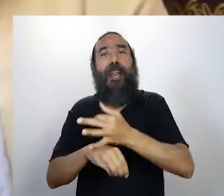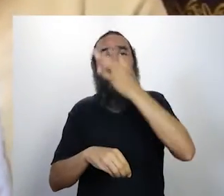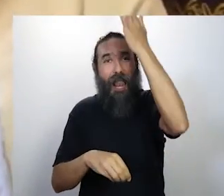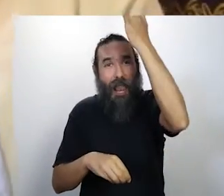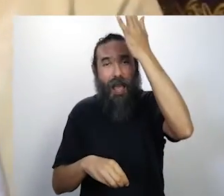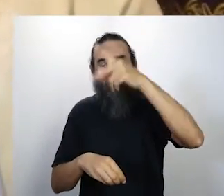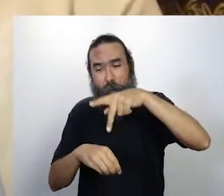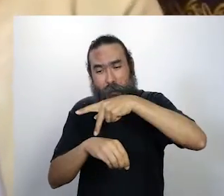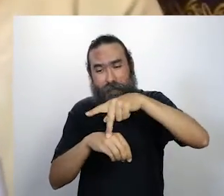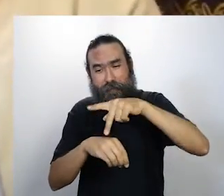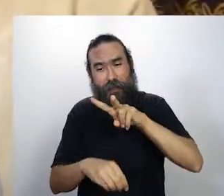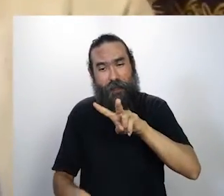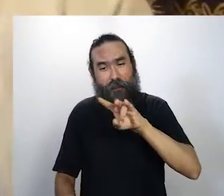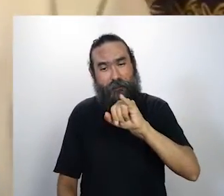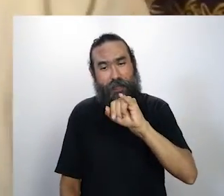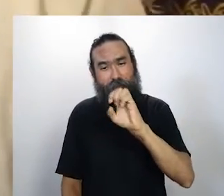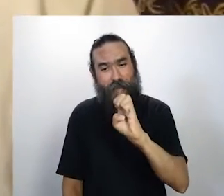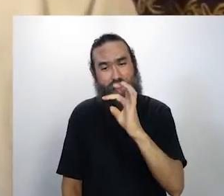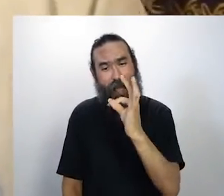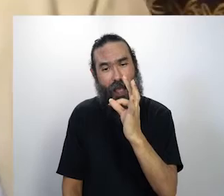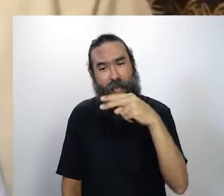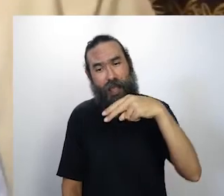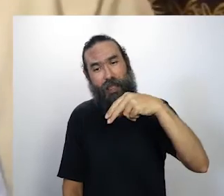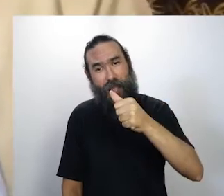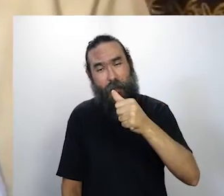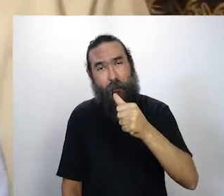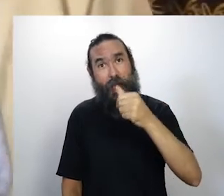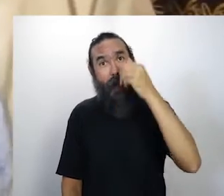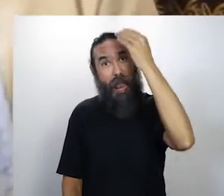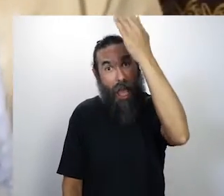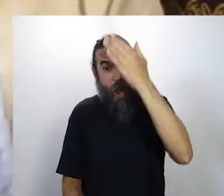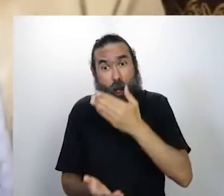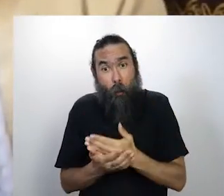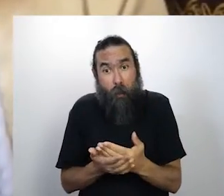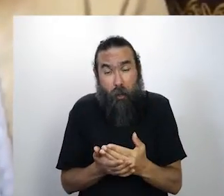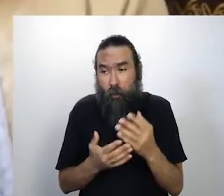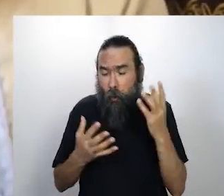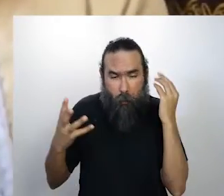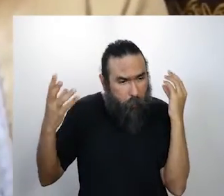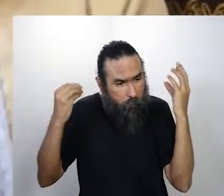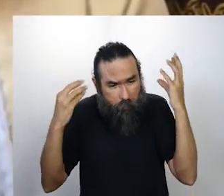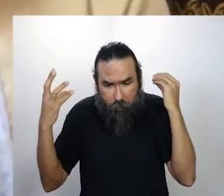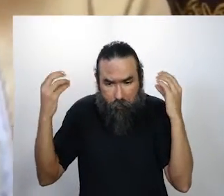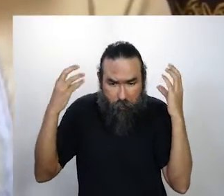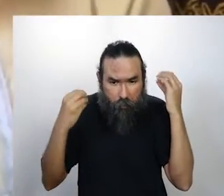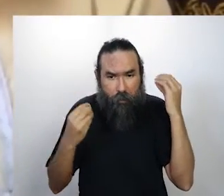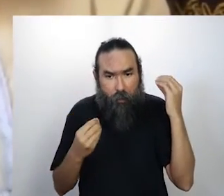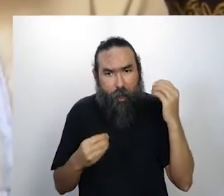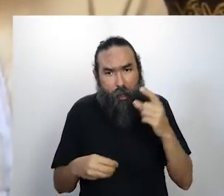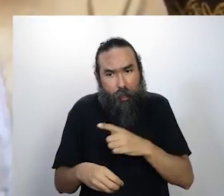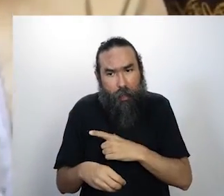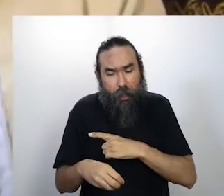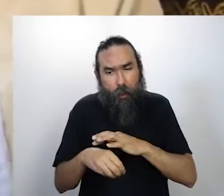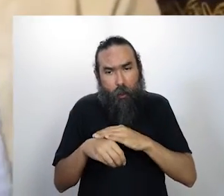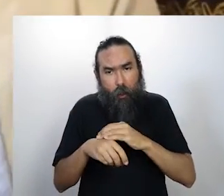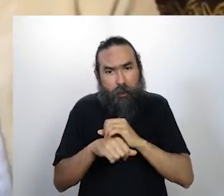começou aquela loucura, já estava aquele buchicho lá, inclusive eu até abri aqui uma foto que